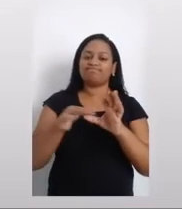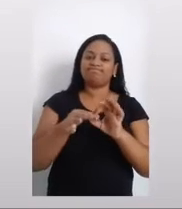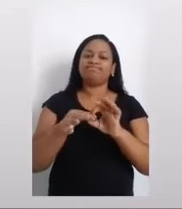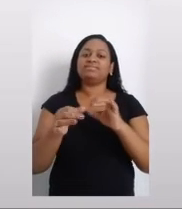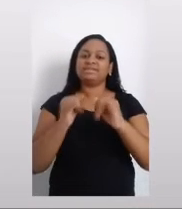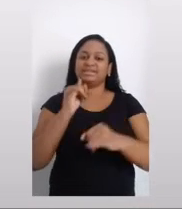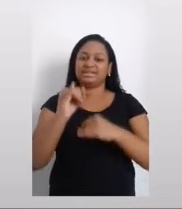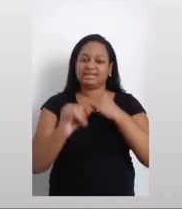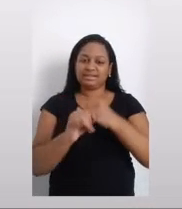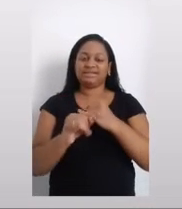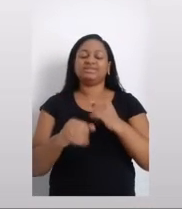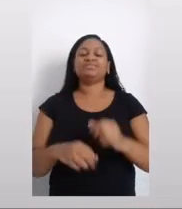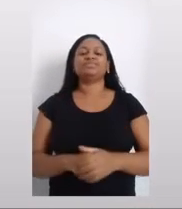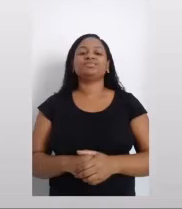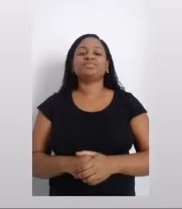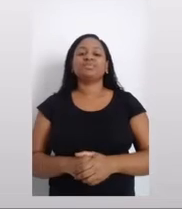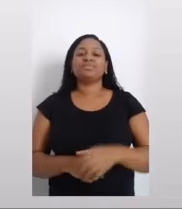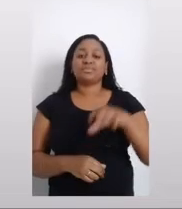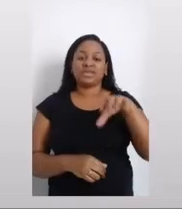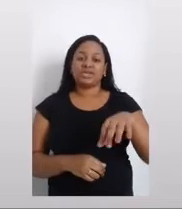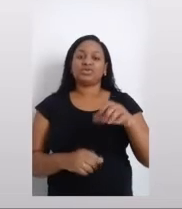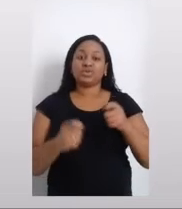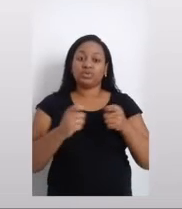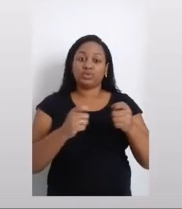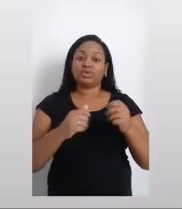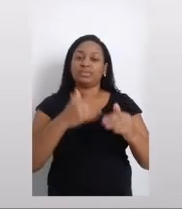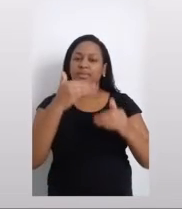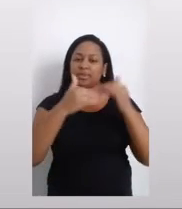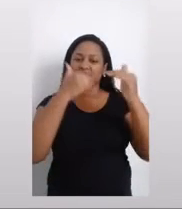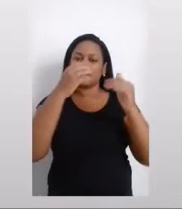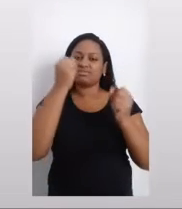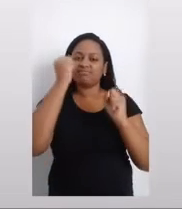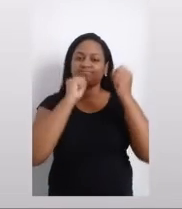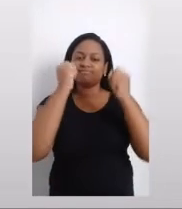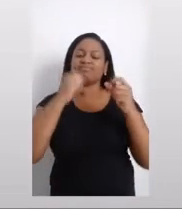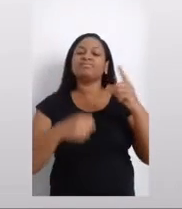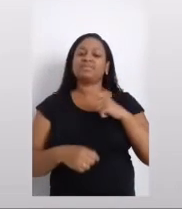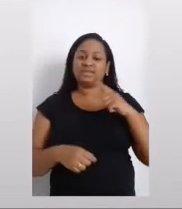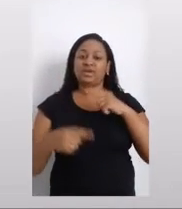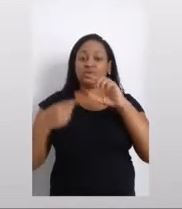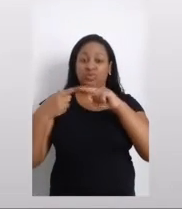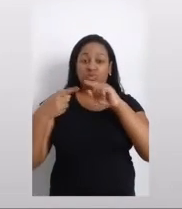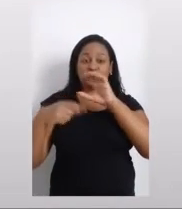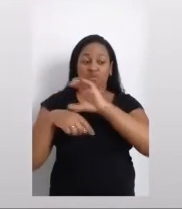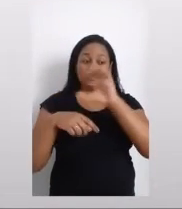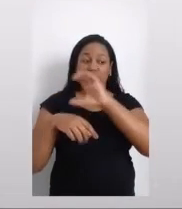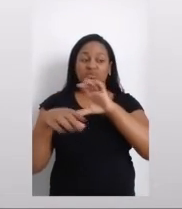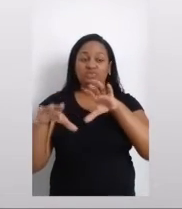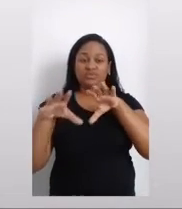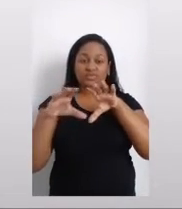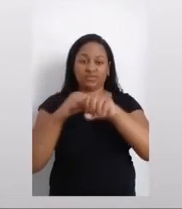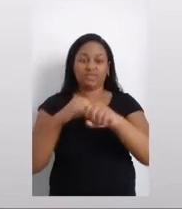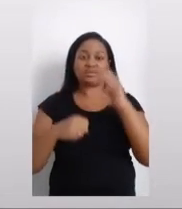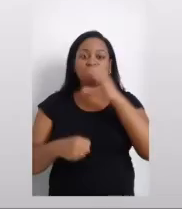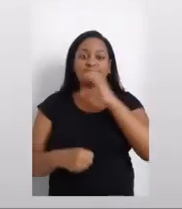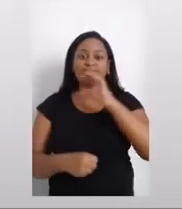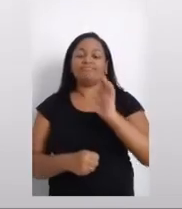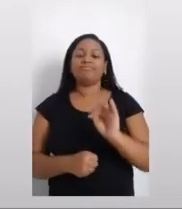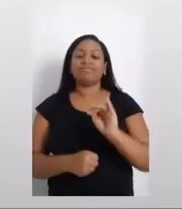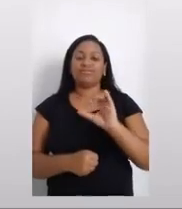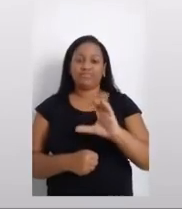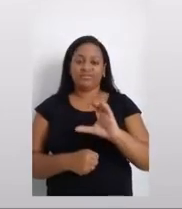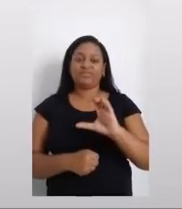No eixo de controle e processos industriais, destacamos o curso de formação inicial e